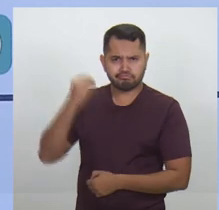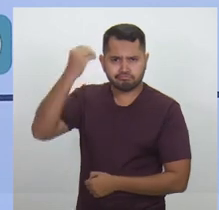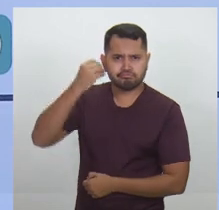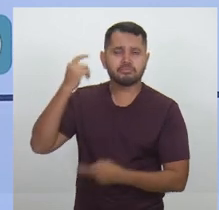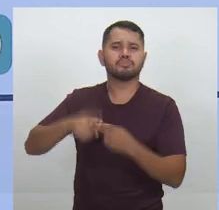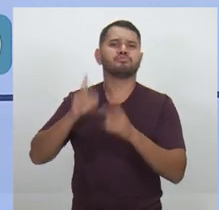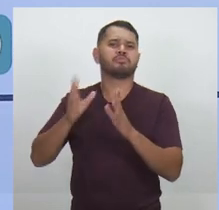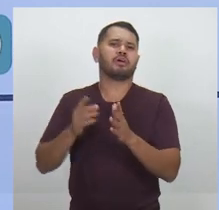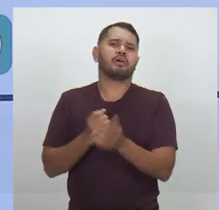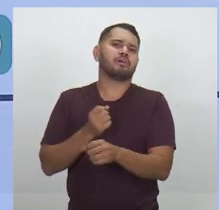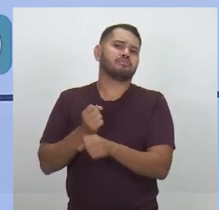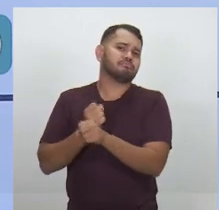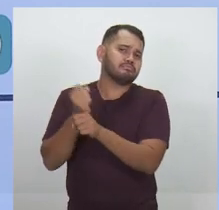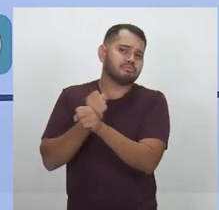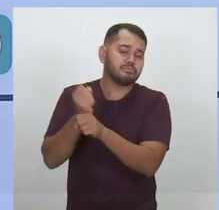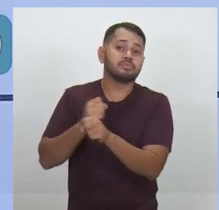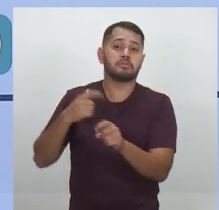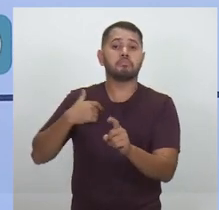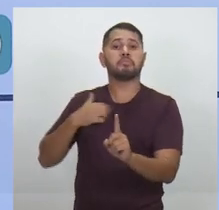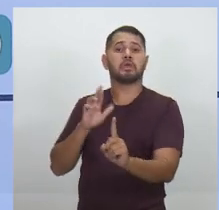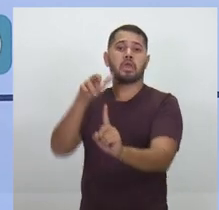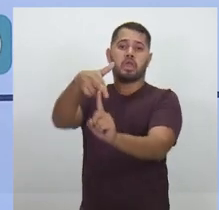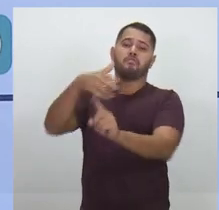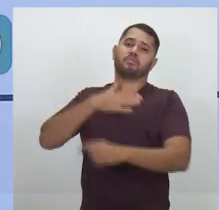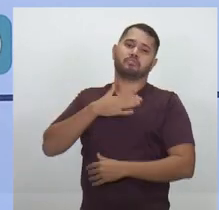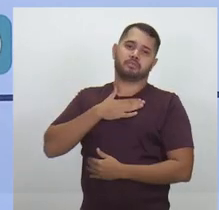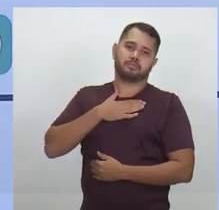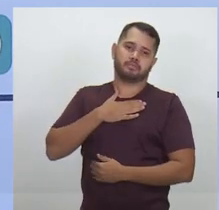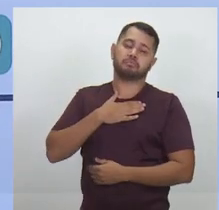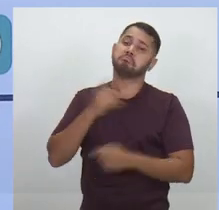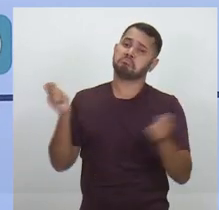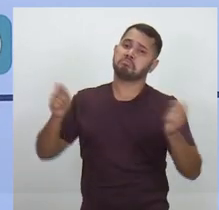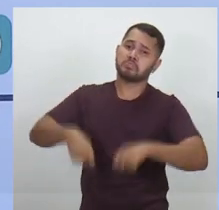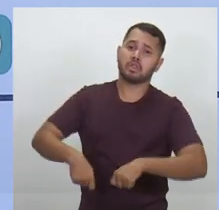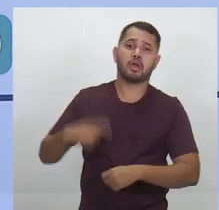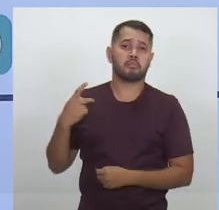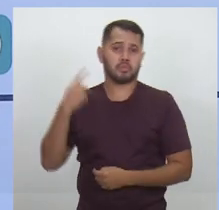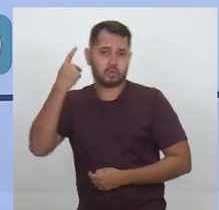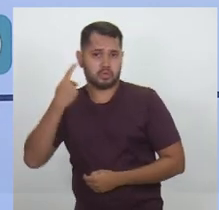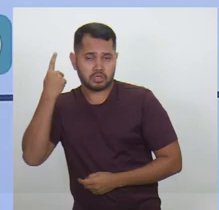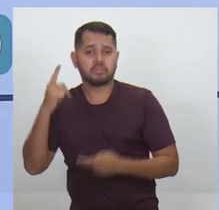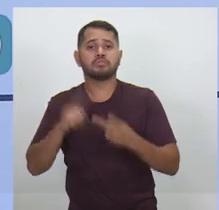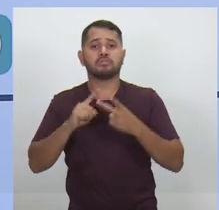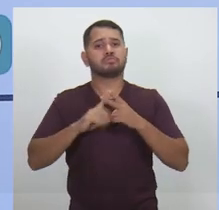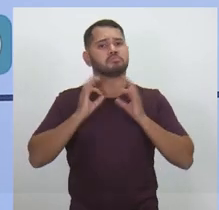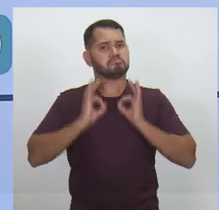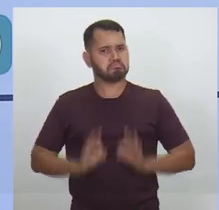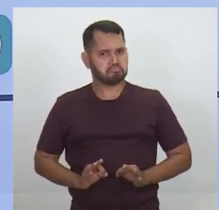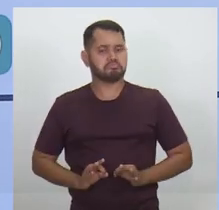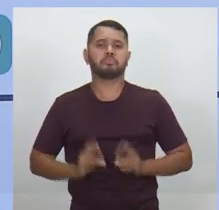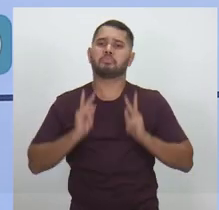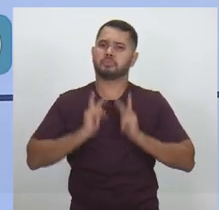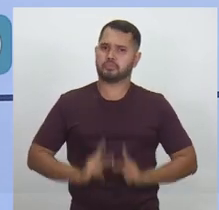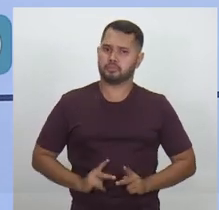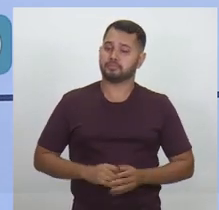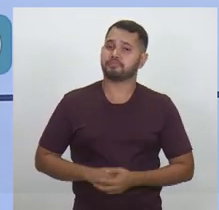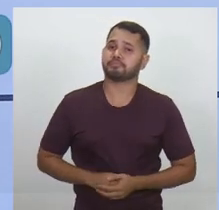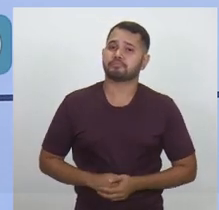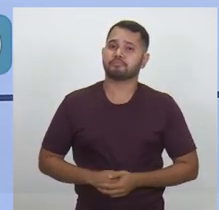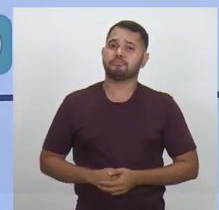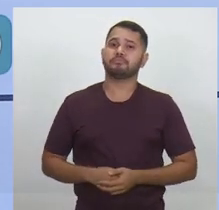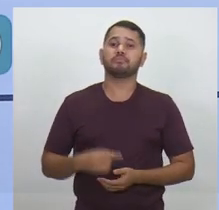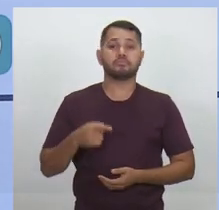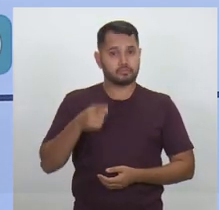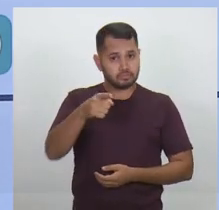vivenciado e uma inspiração para mim. Exemplo de que é possível ser político e ser decente. Eu quero te convidar